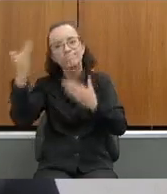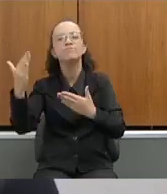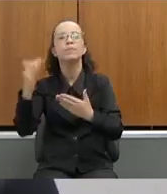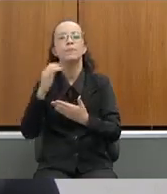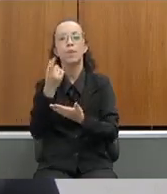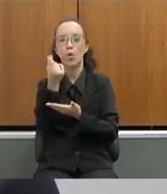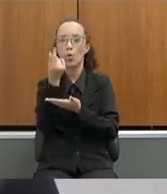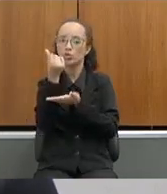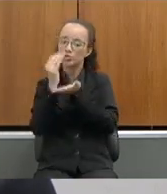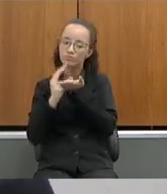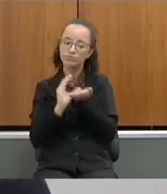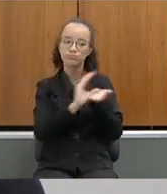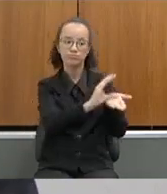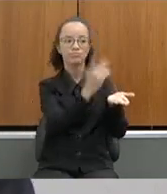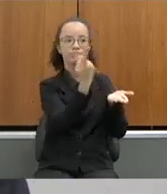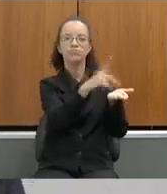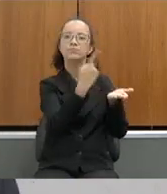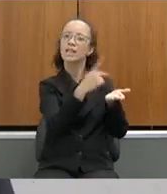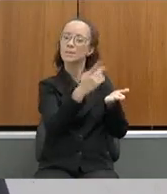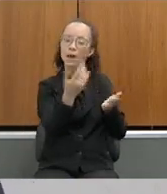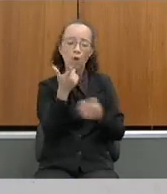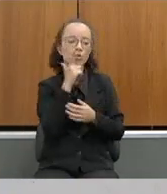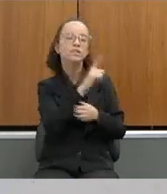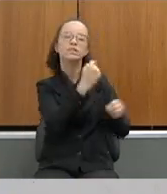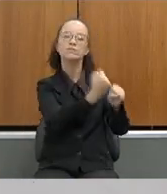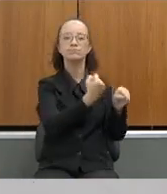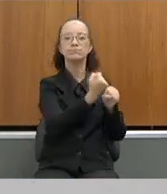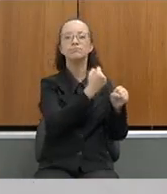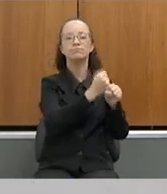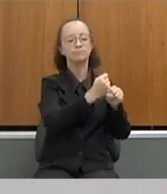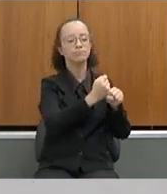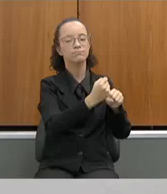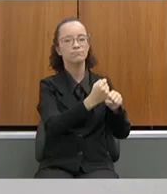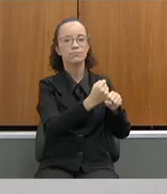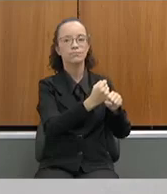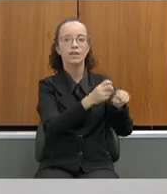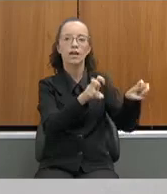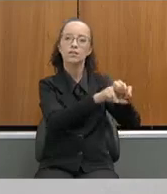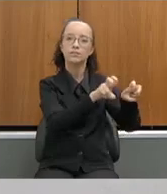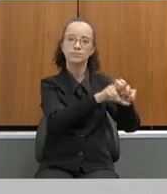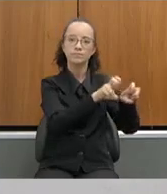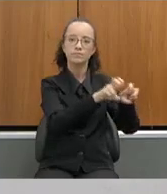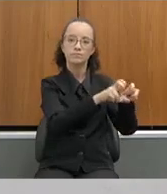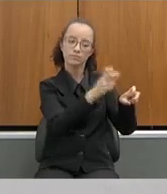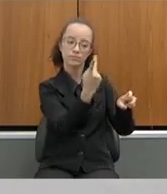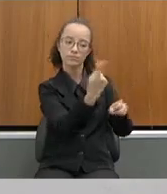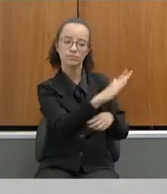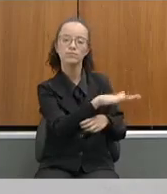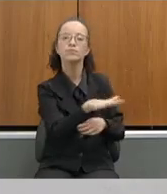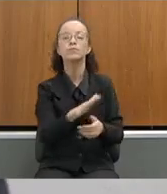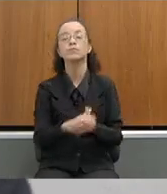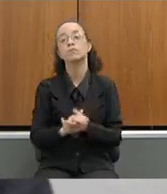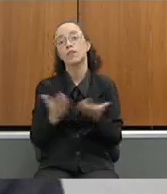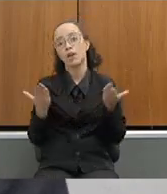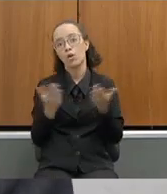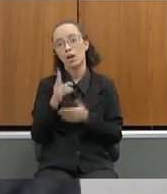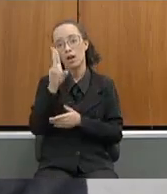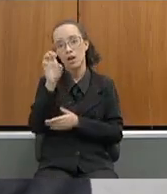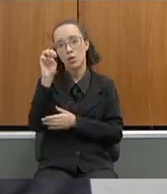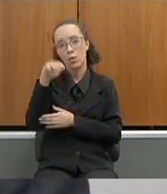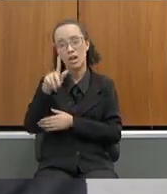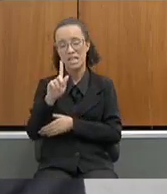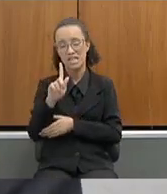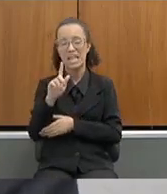o dinheiro já está em conta deles para poder fazer a quadra para as crianças. Na questão da UENG, são